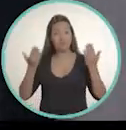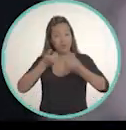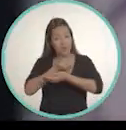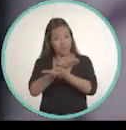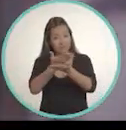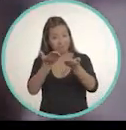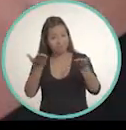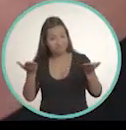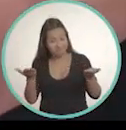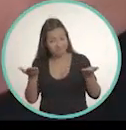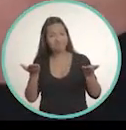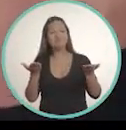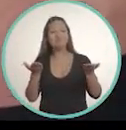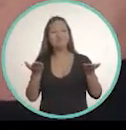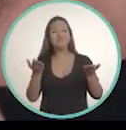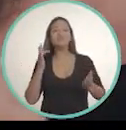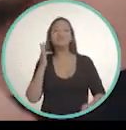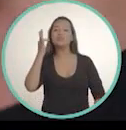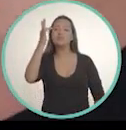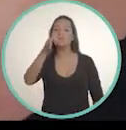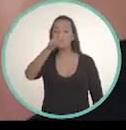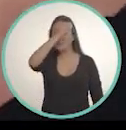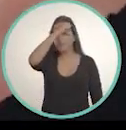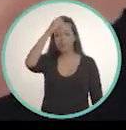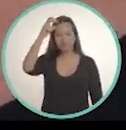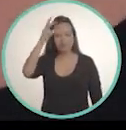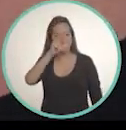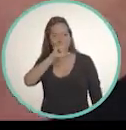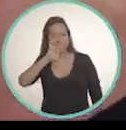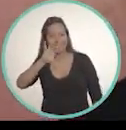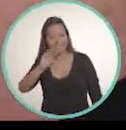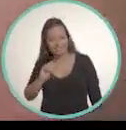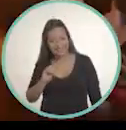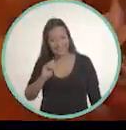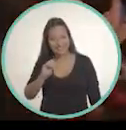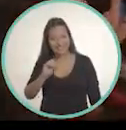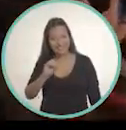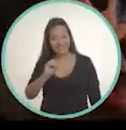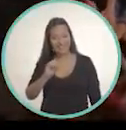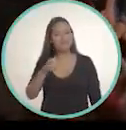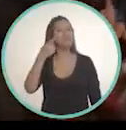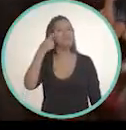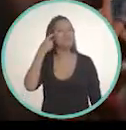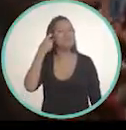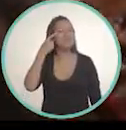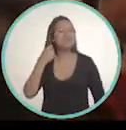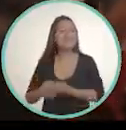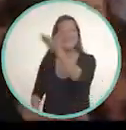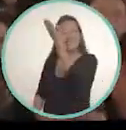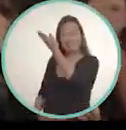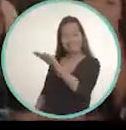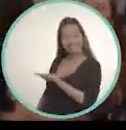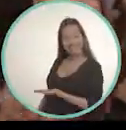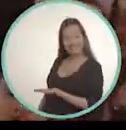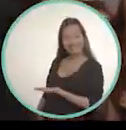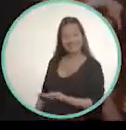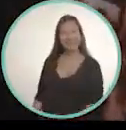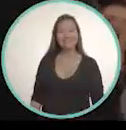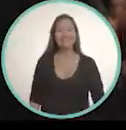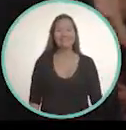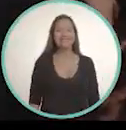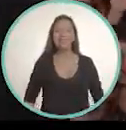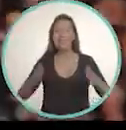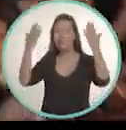Com vocês, o prefeito do Rio de Janeiro, Marcelo Freixo.